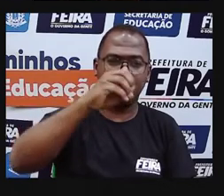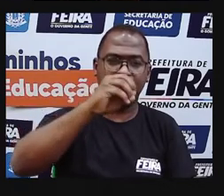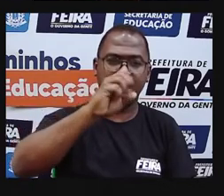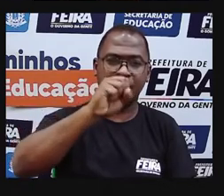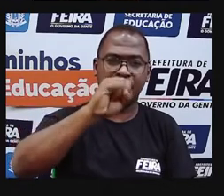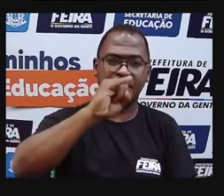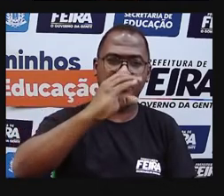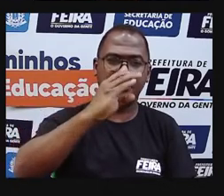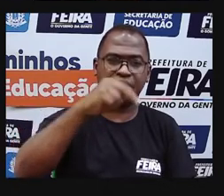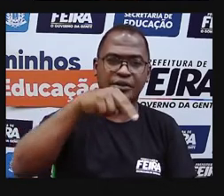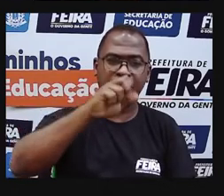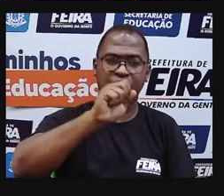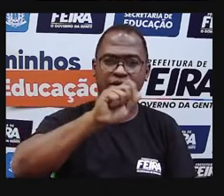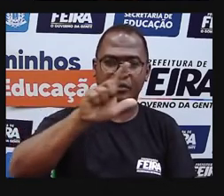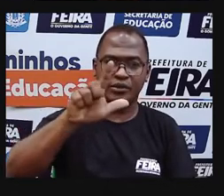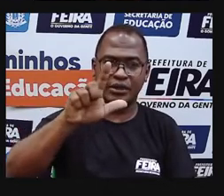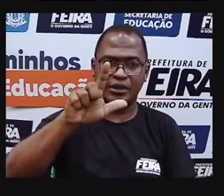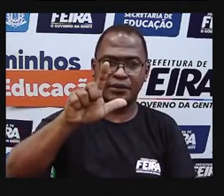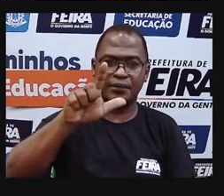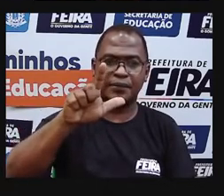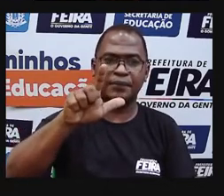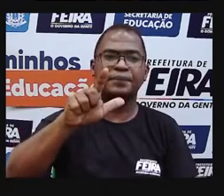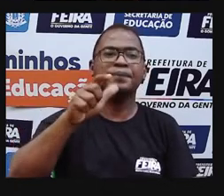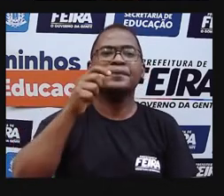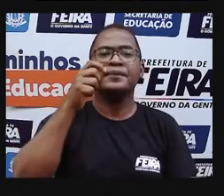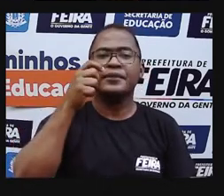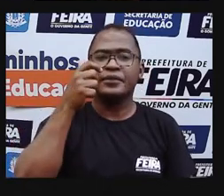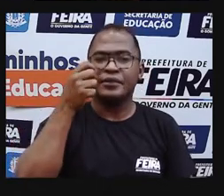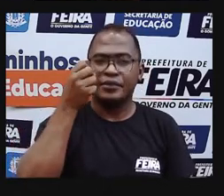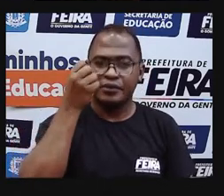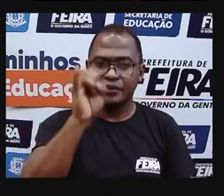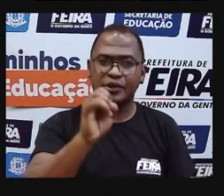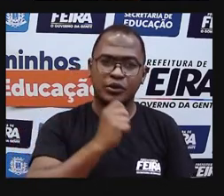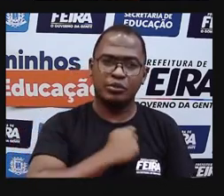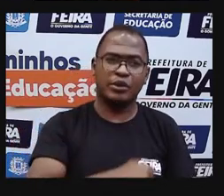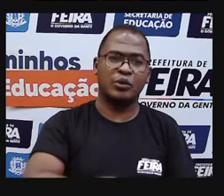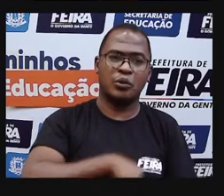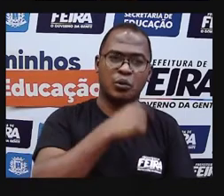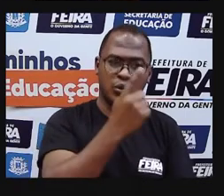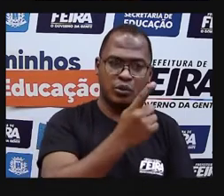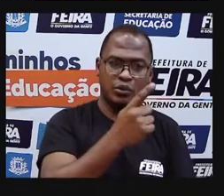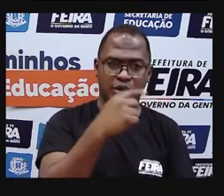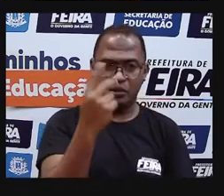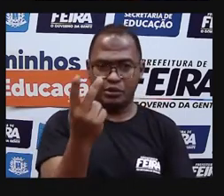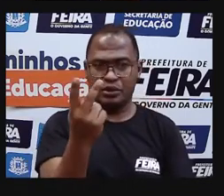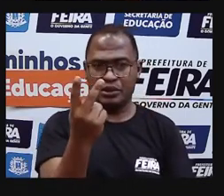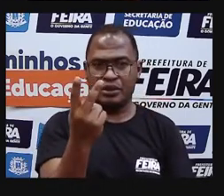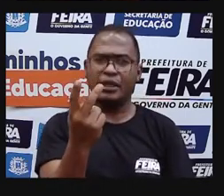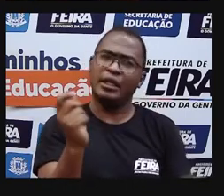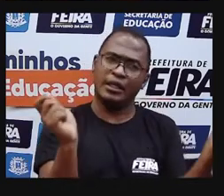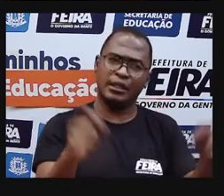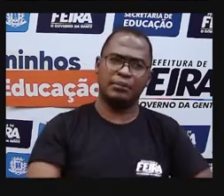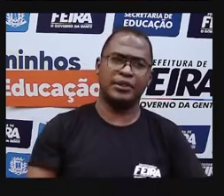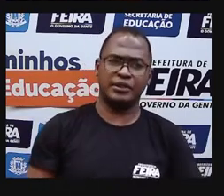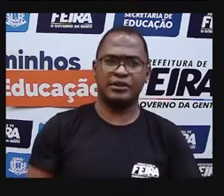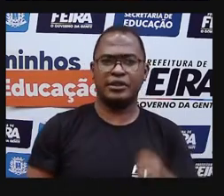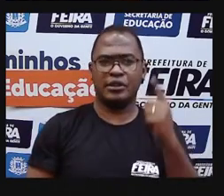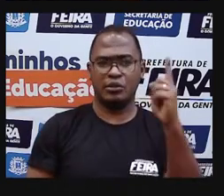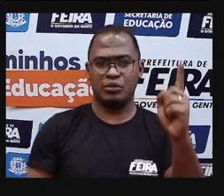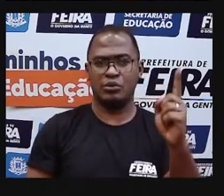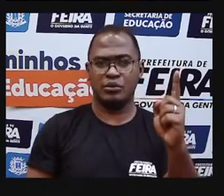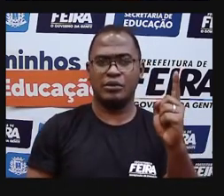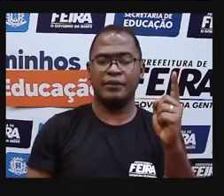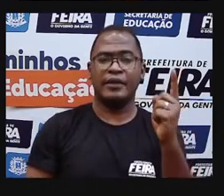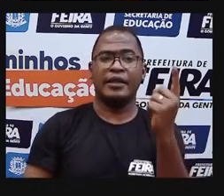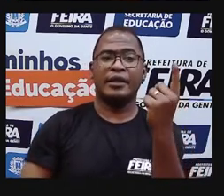Porque quando eu escrevo o 1 e o 2, eu vou dizer que esse número é o 12. Mas se eu tiver, se eu